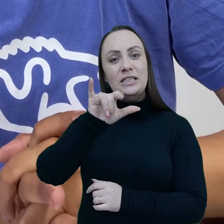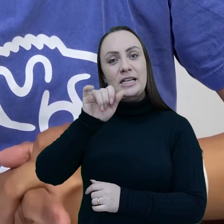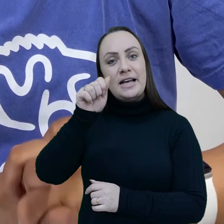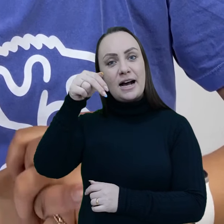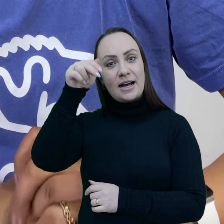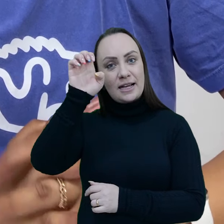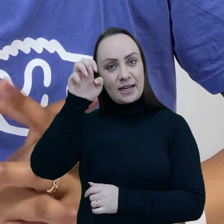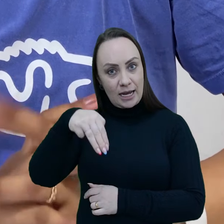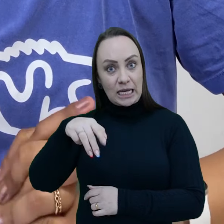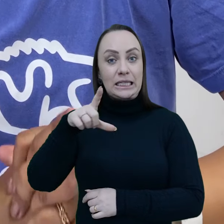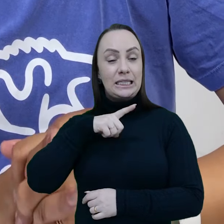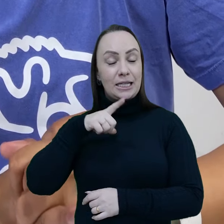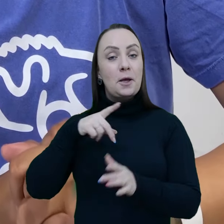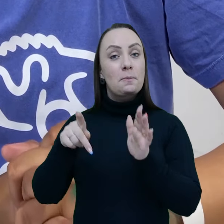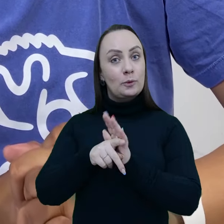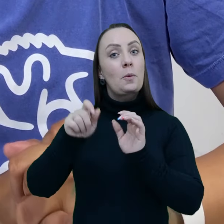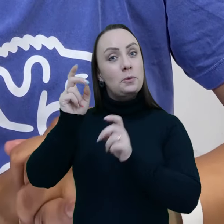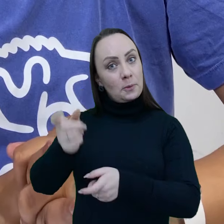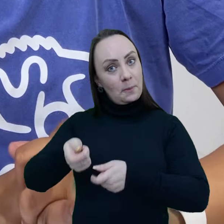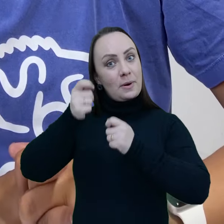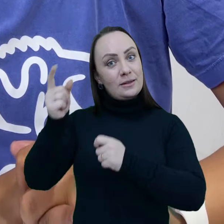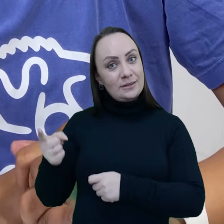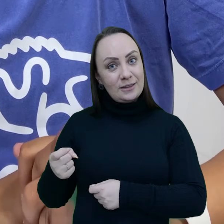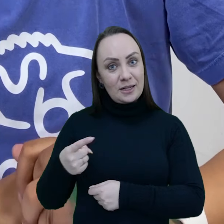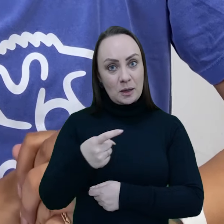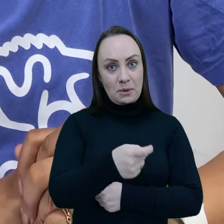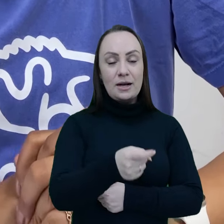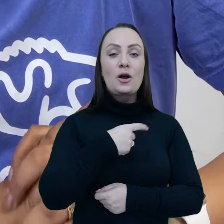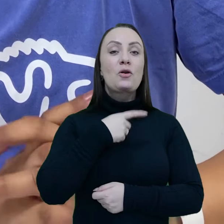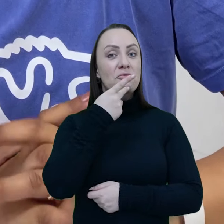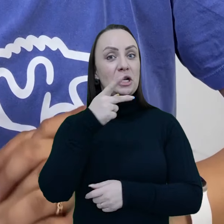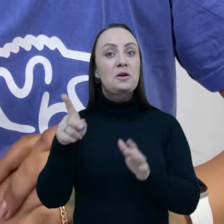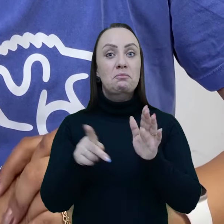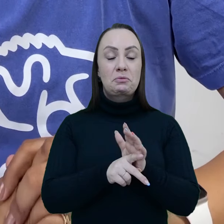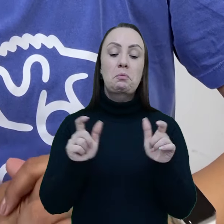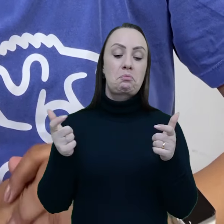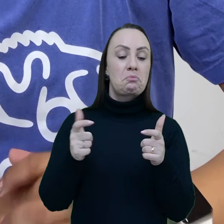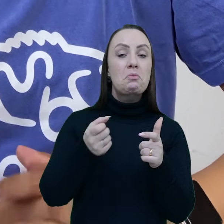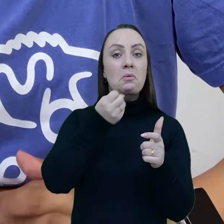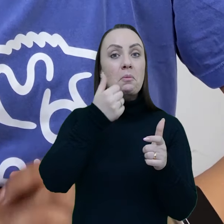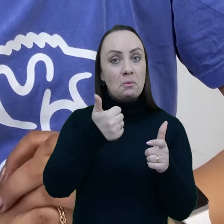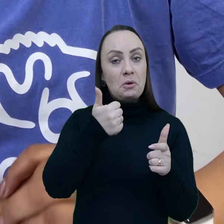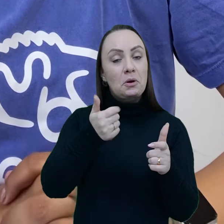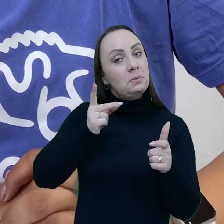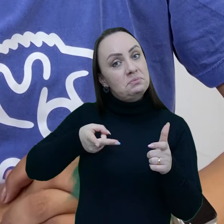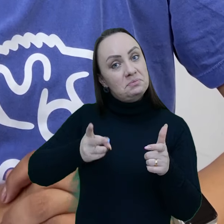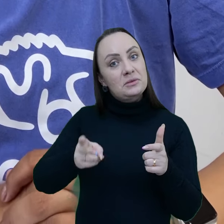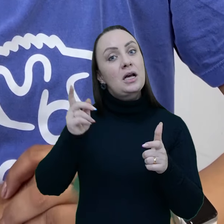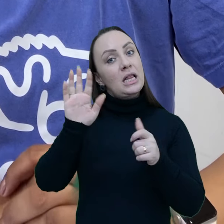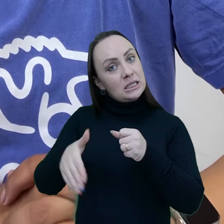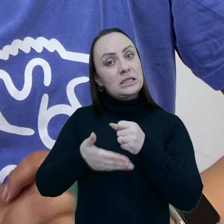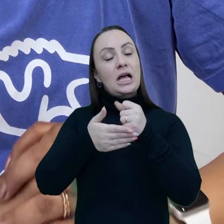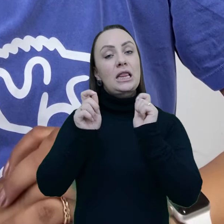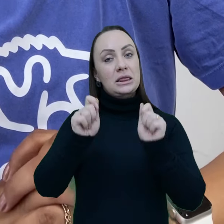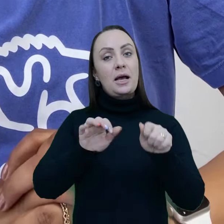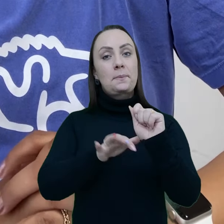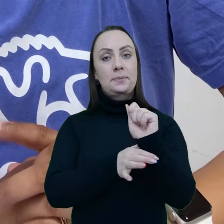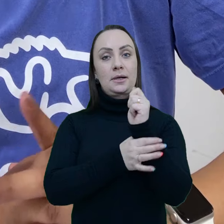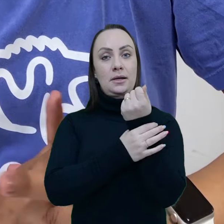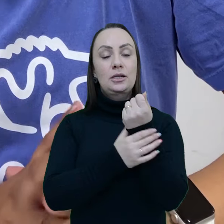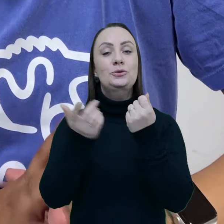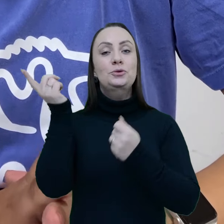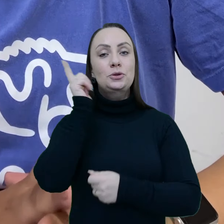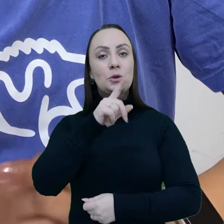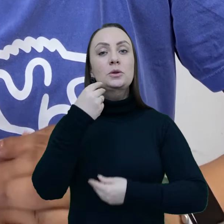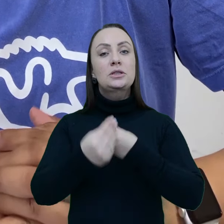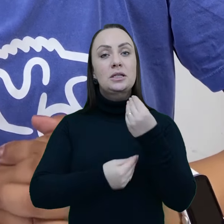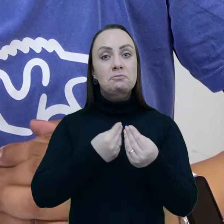Especificamente, na região de Sirinhaém, existe uma pesca de camarões, que eu diria que a escala é relativamente pequena e que a